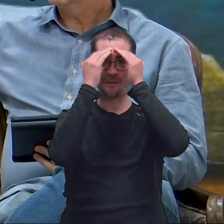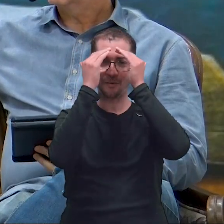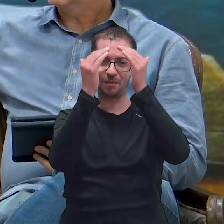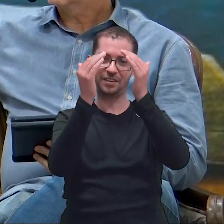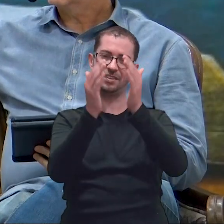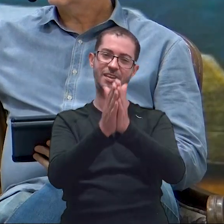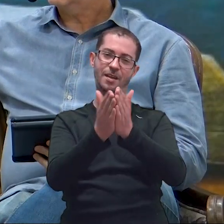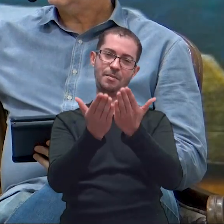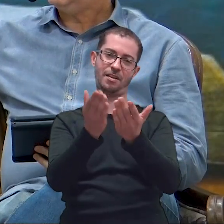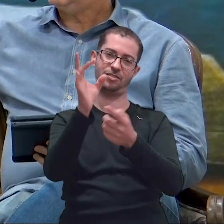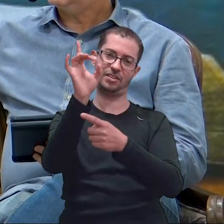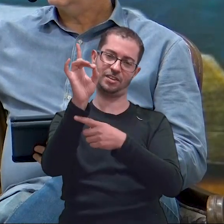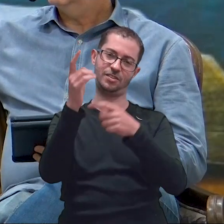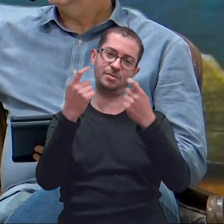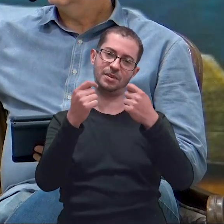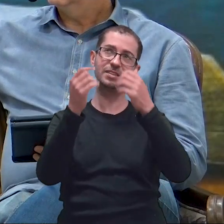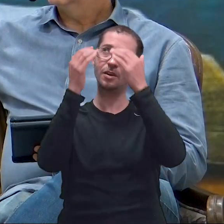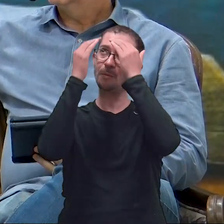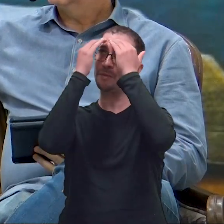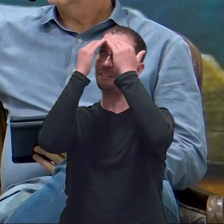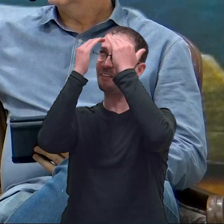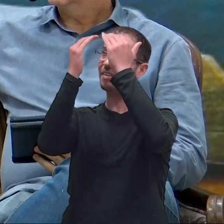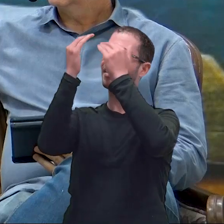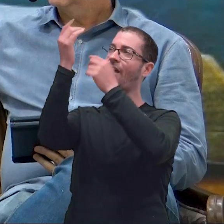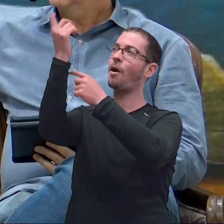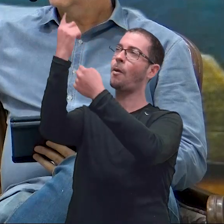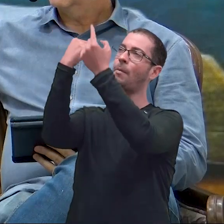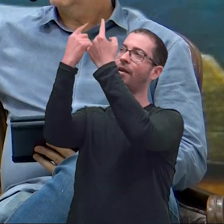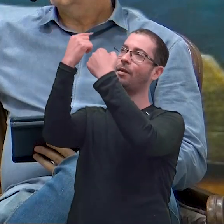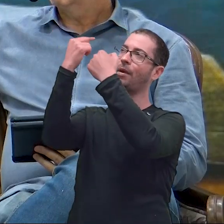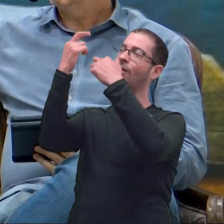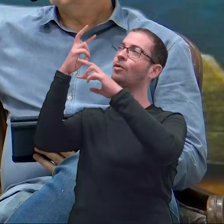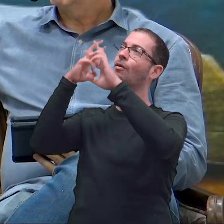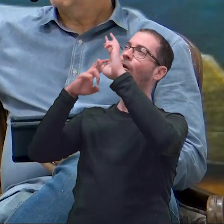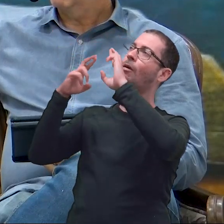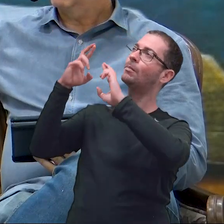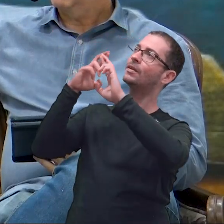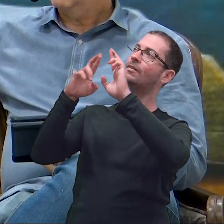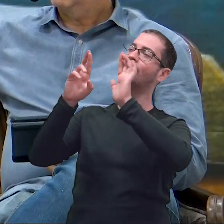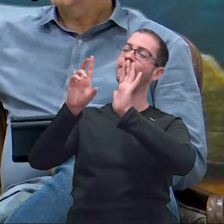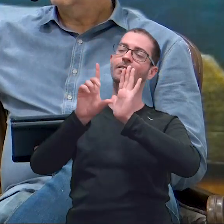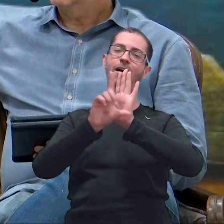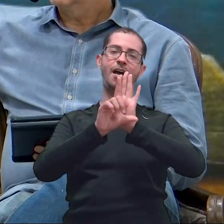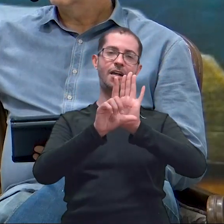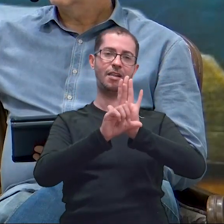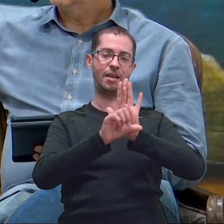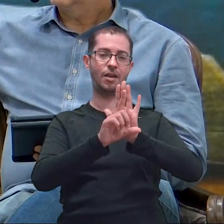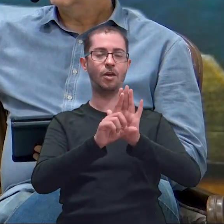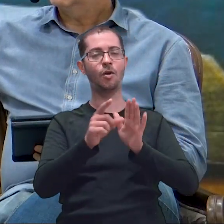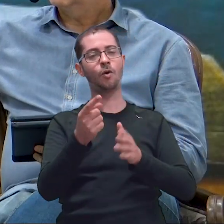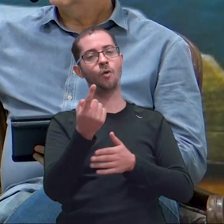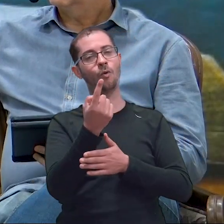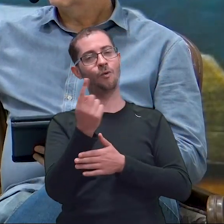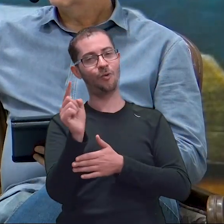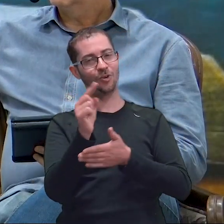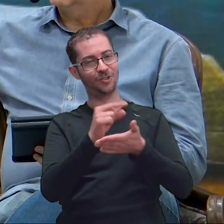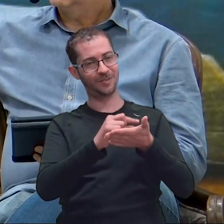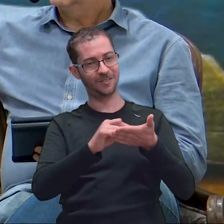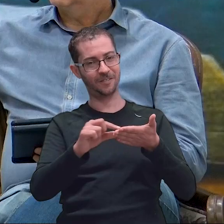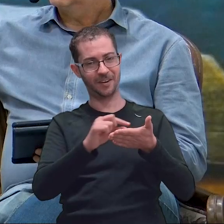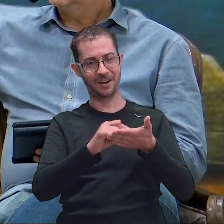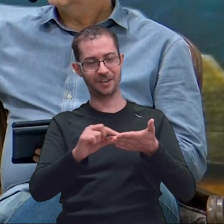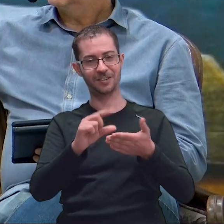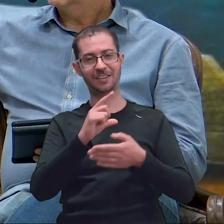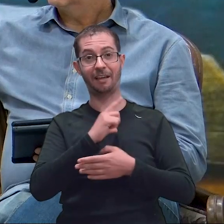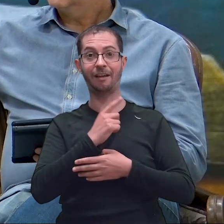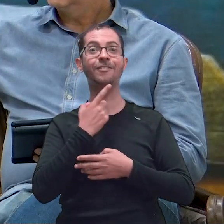de Deus, seguindo os mandamentos do Senhor, observando a sua lei, né? E o último verso que eu quero ler com você aqui,